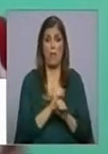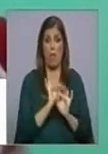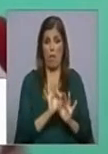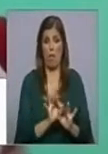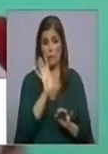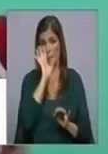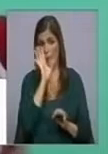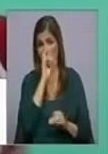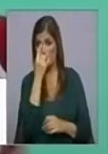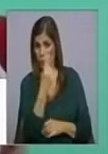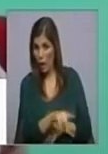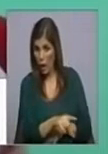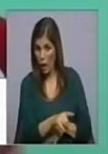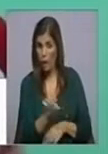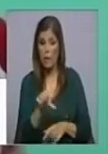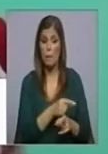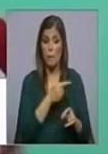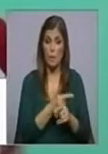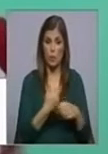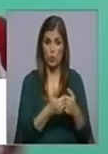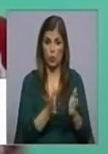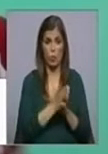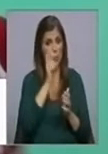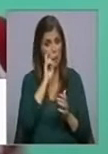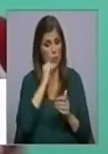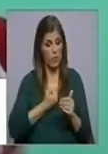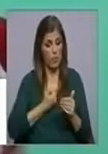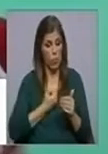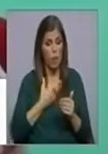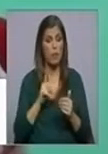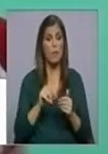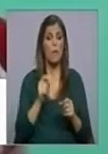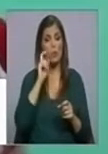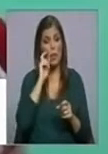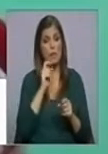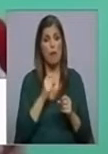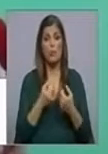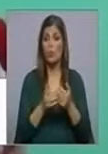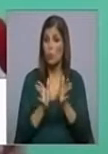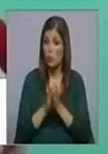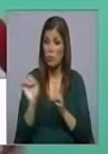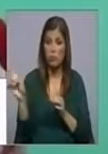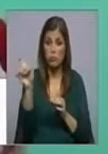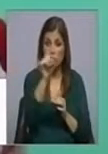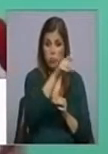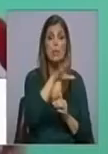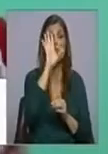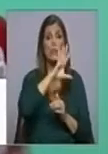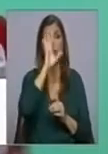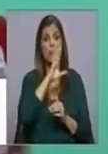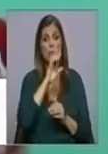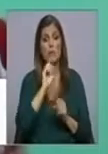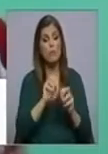garantidos, de facto, todos os equipamentos, proteção individual e coletiva, se está, de facto, a ser feita a devida